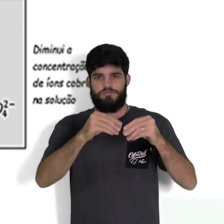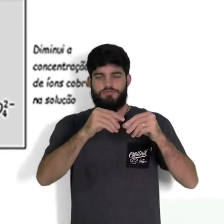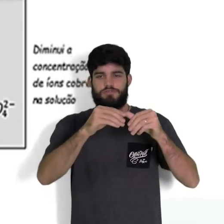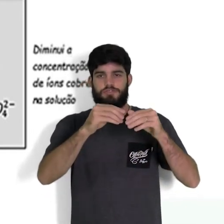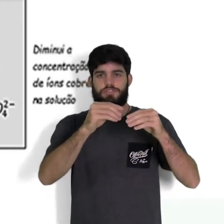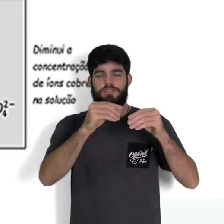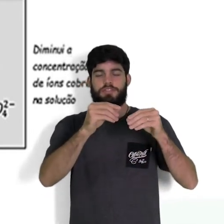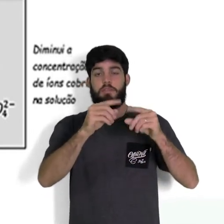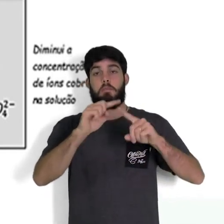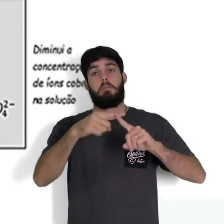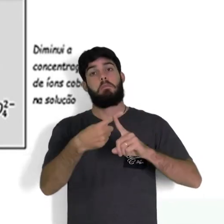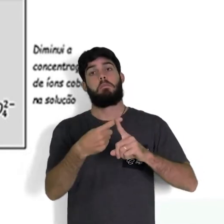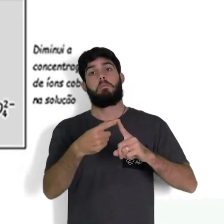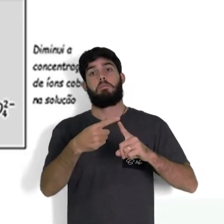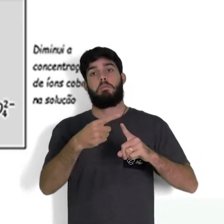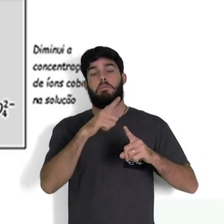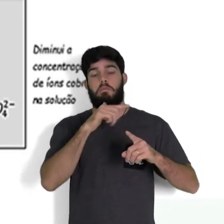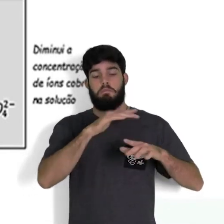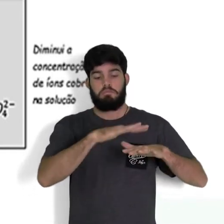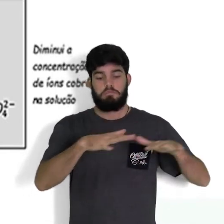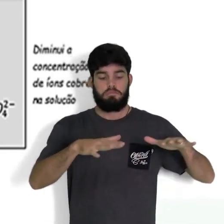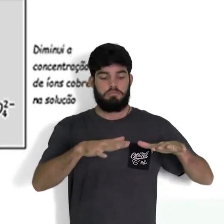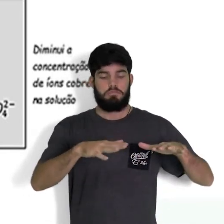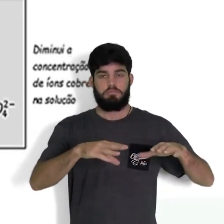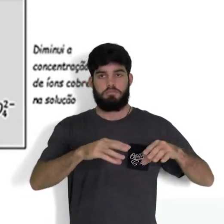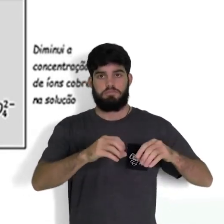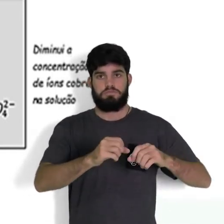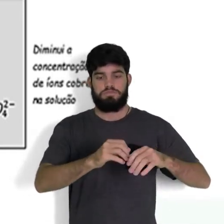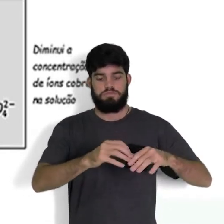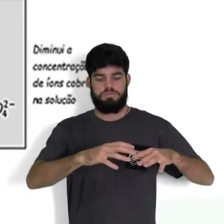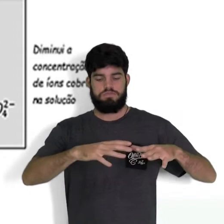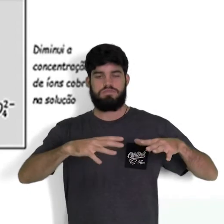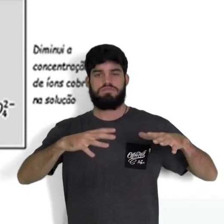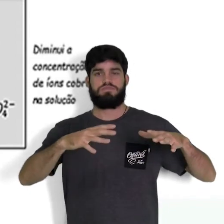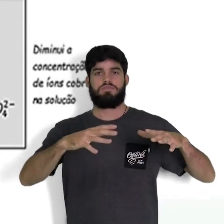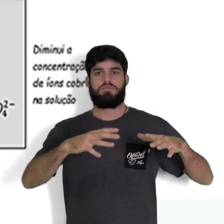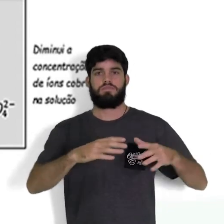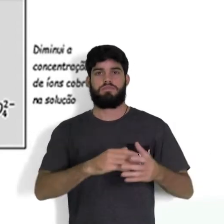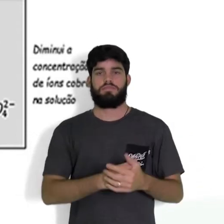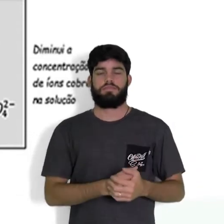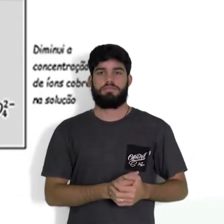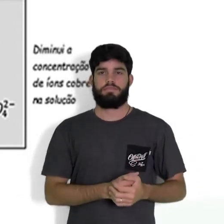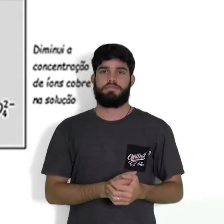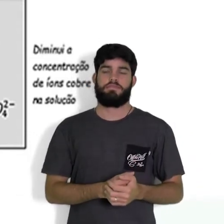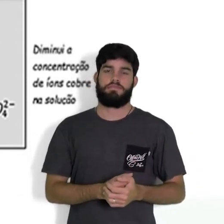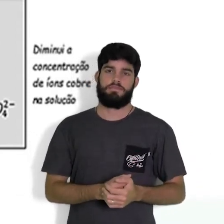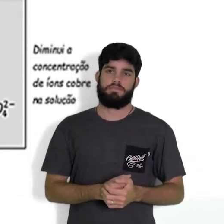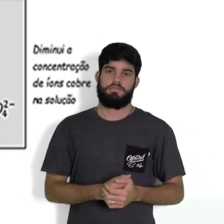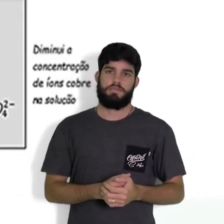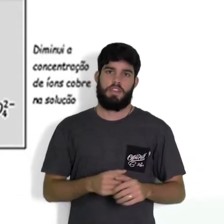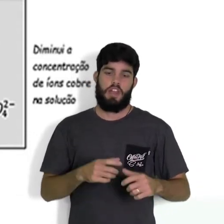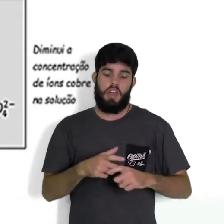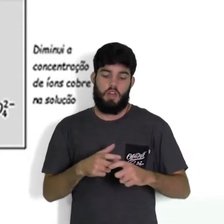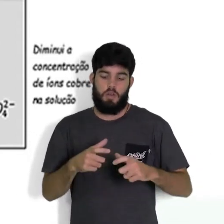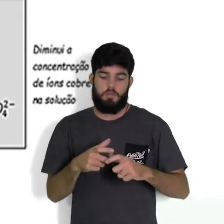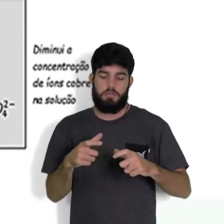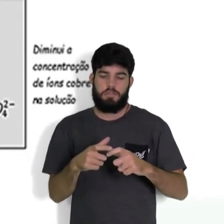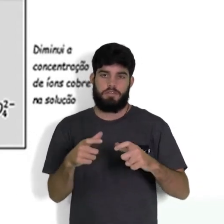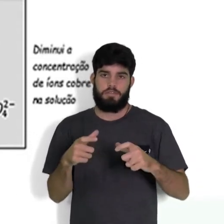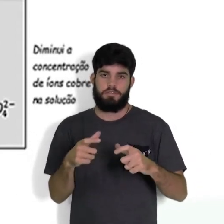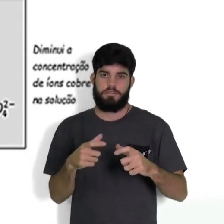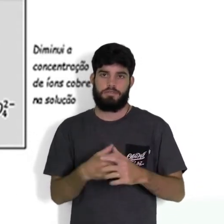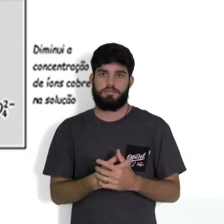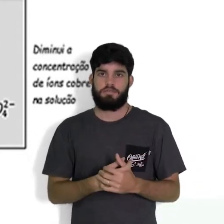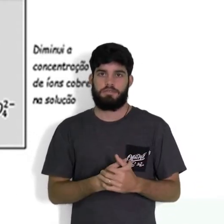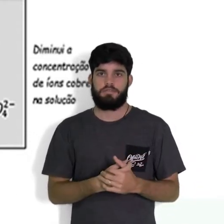a quantidade dos íons, concentra, aumenta a concentração dos íons, que